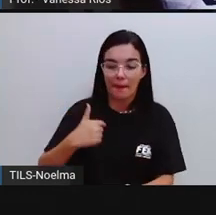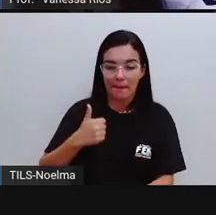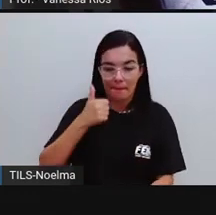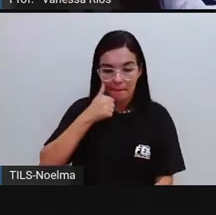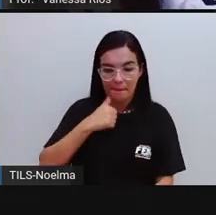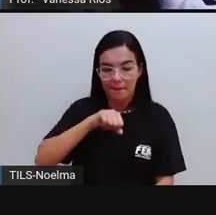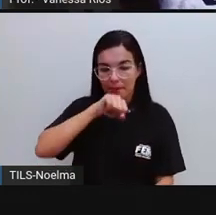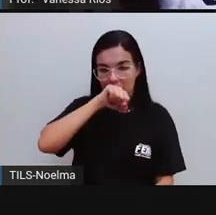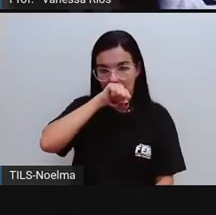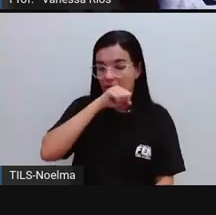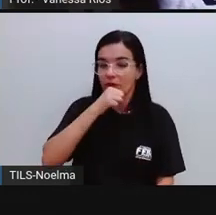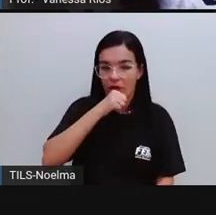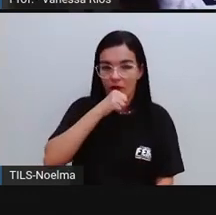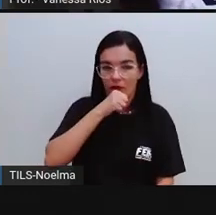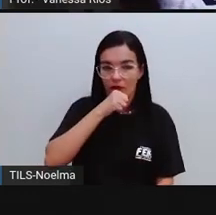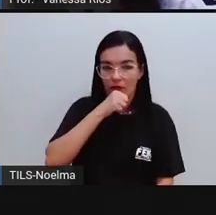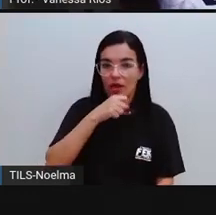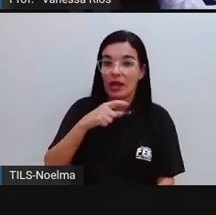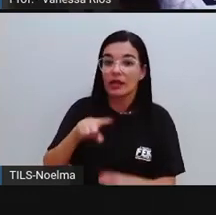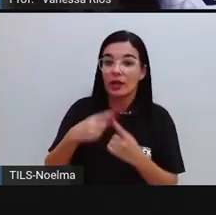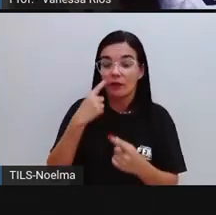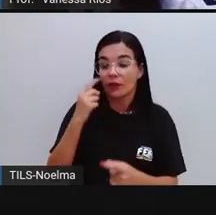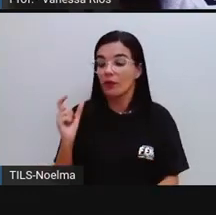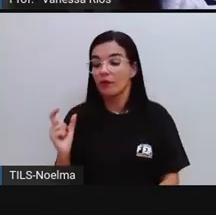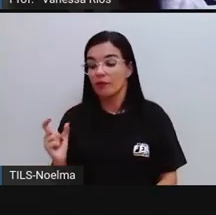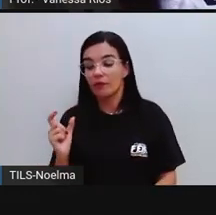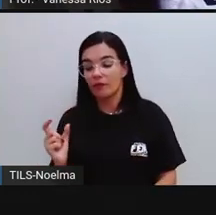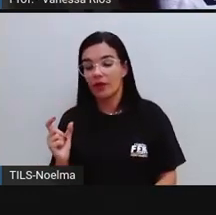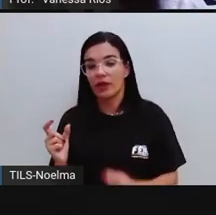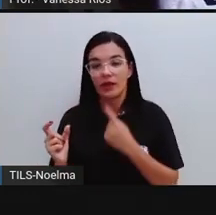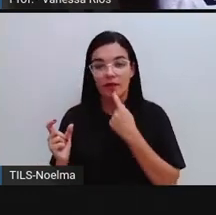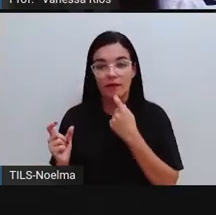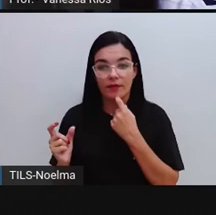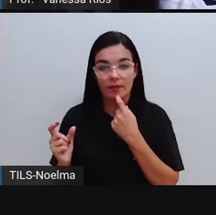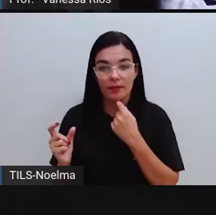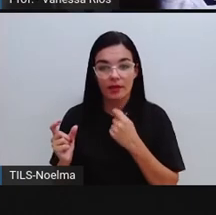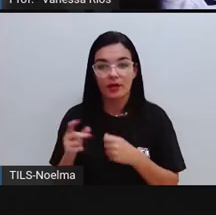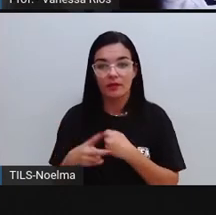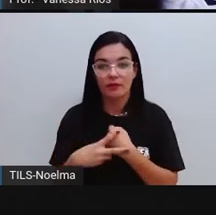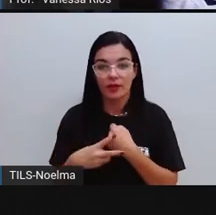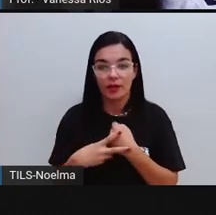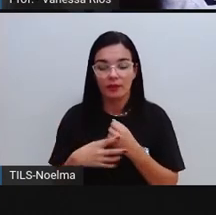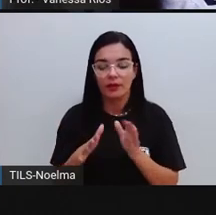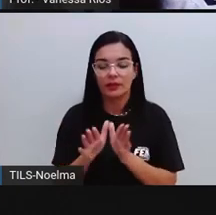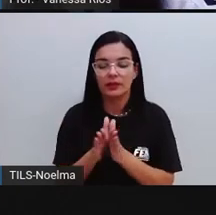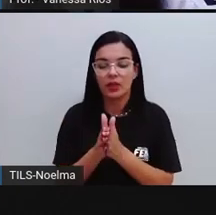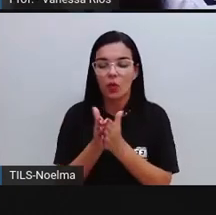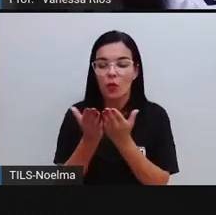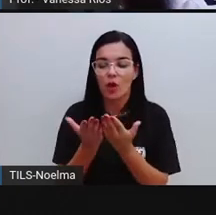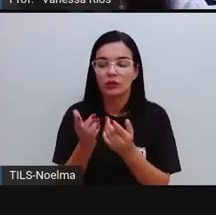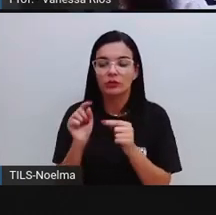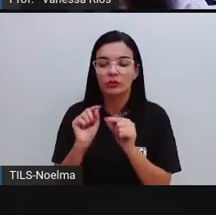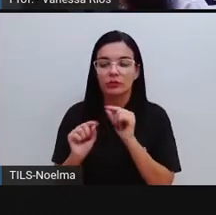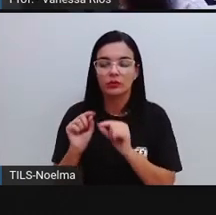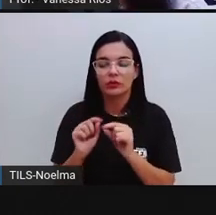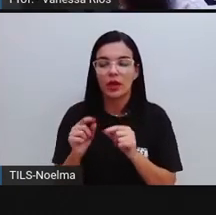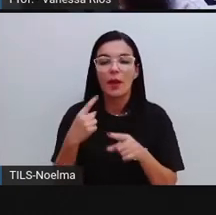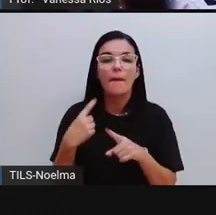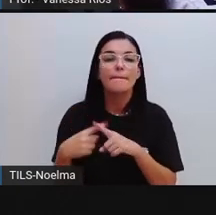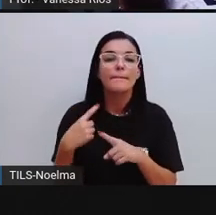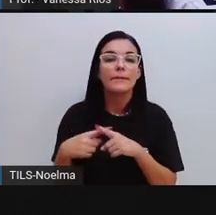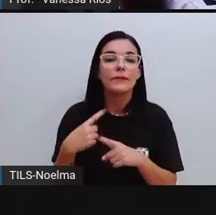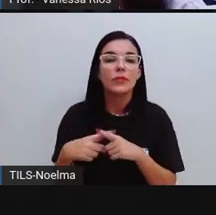avó. Então, a gente vê o verbo aqui em vermelho, né? E também a presença da palavra quando. Isso porque